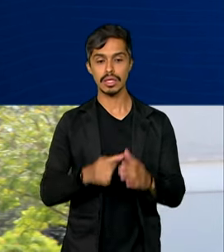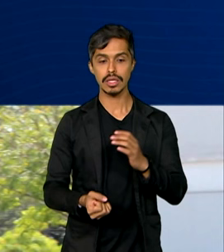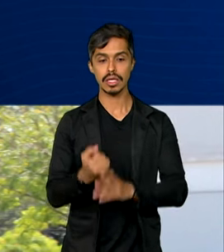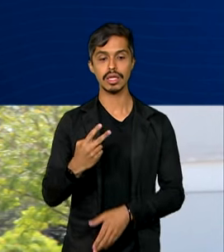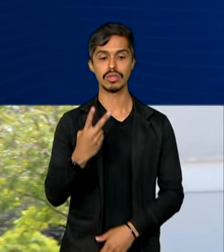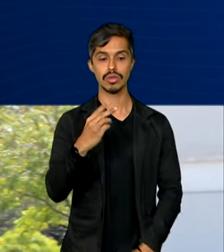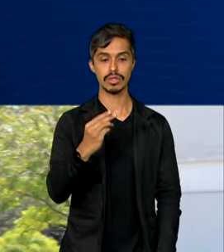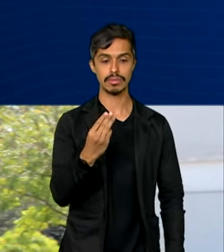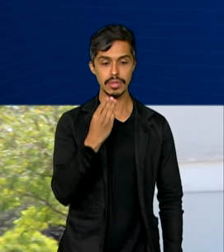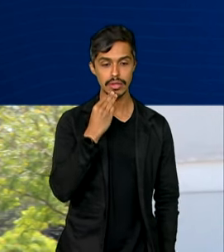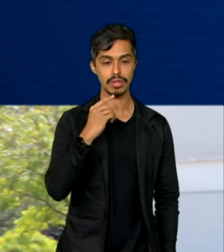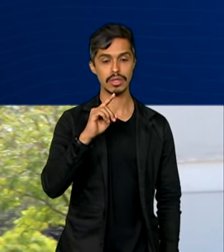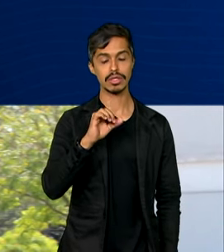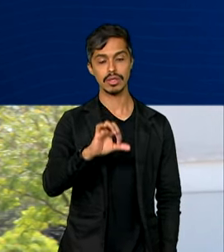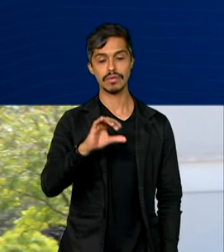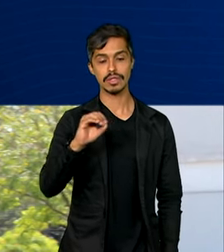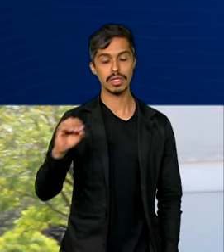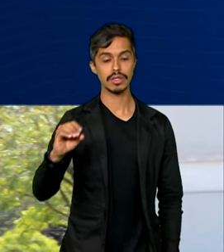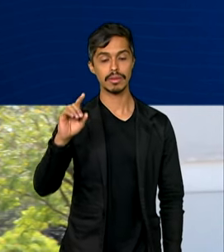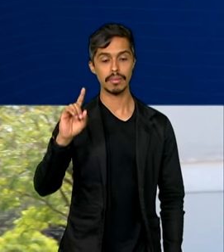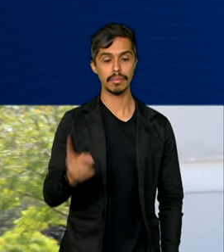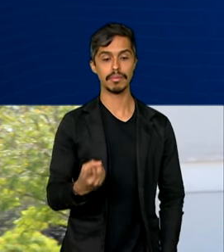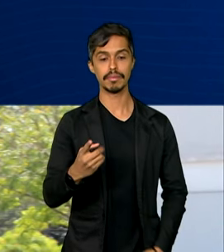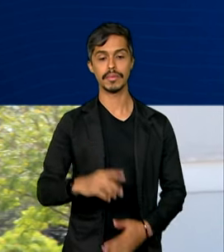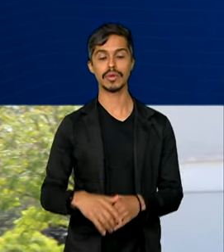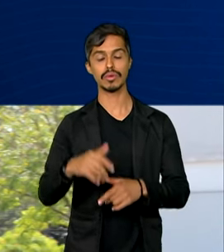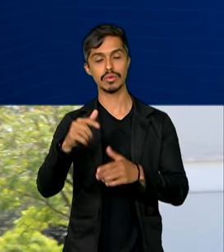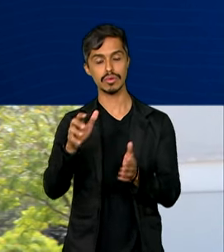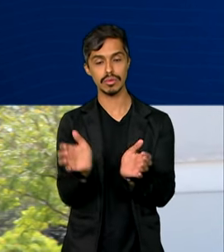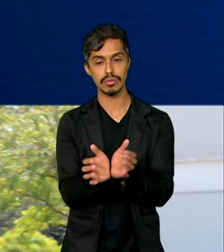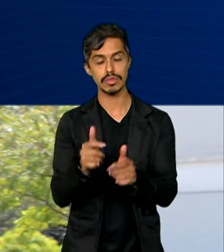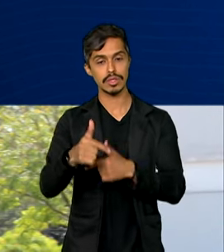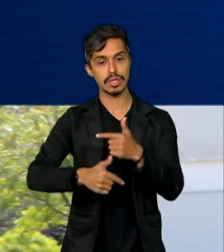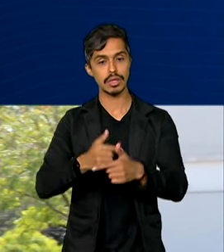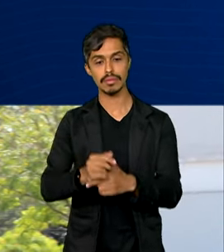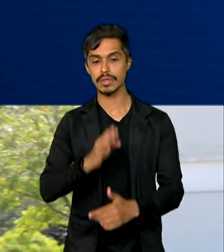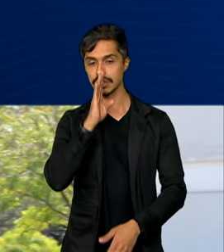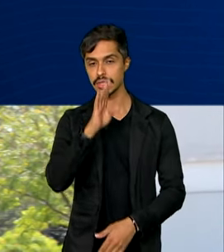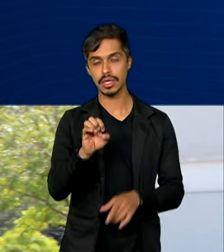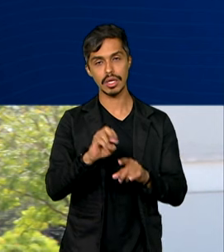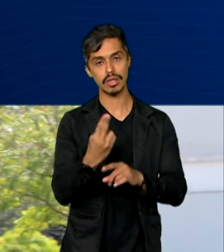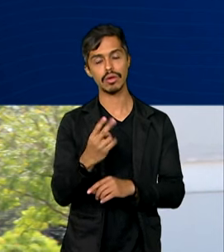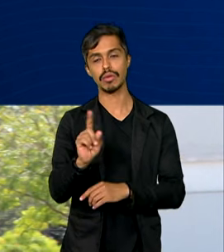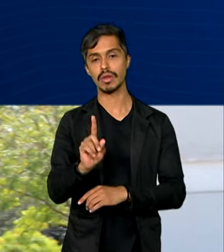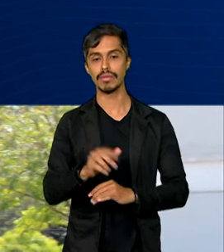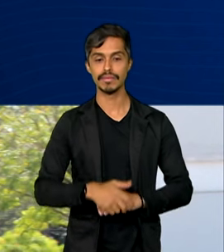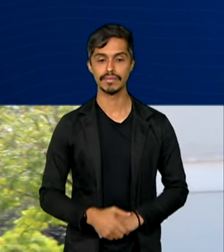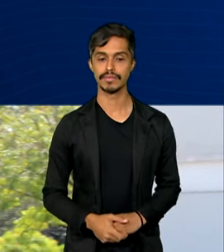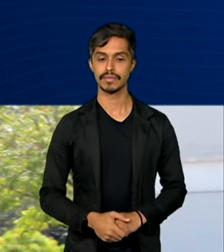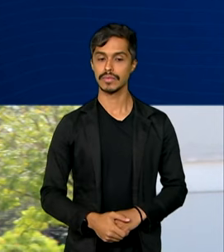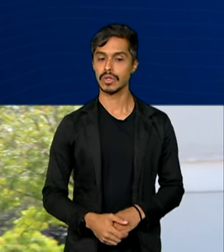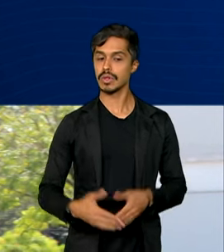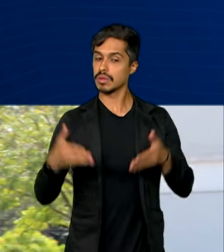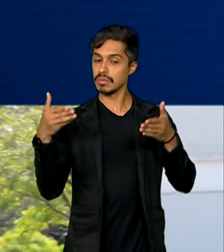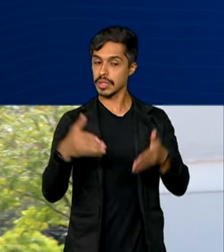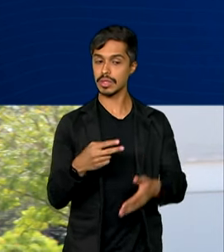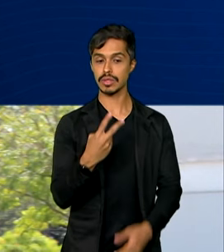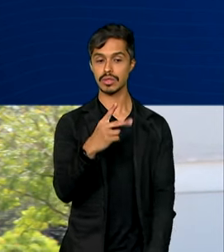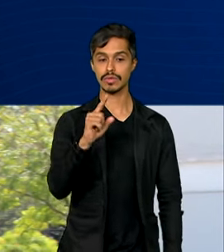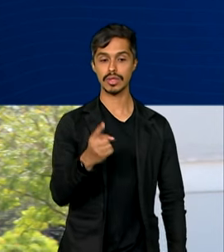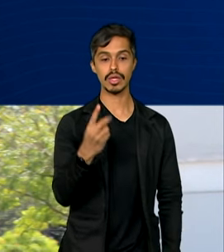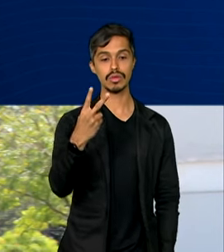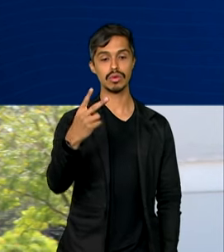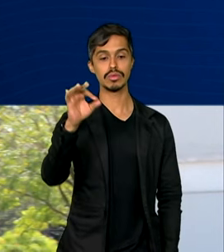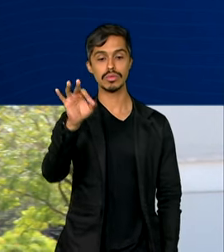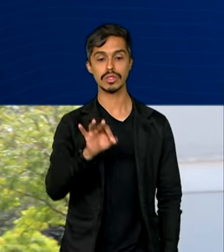2,9 milhões de postos de trabalho, diretos e indiretos. O setor participa com 2,2